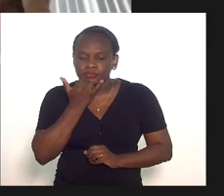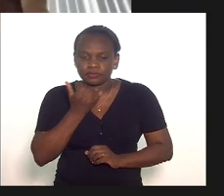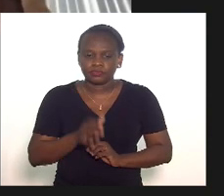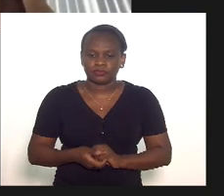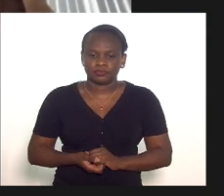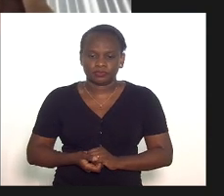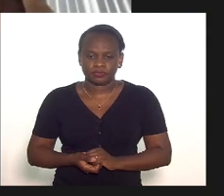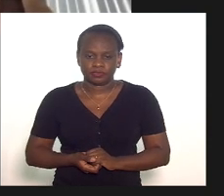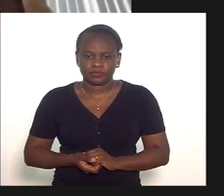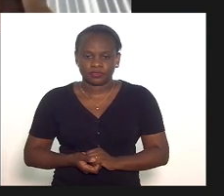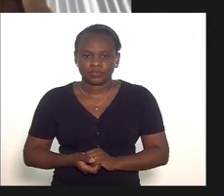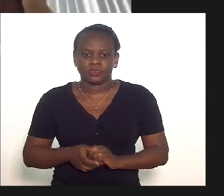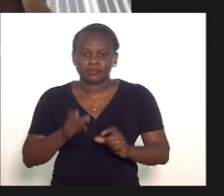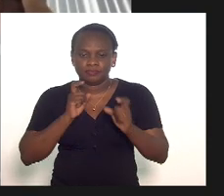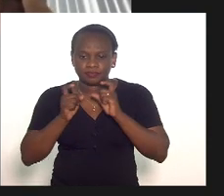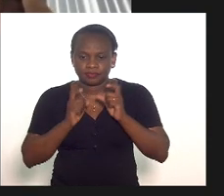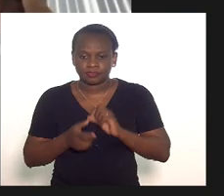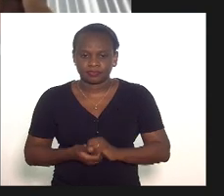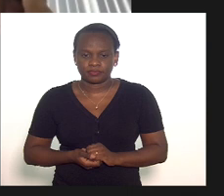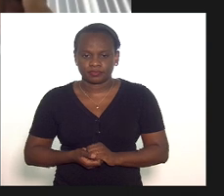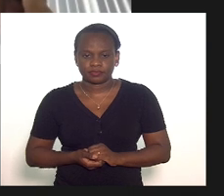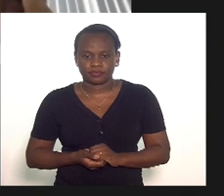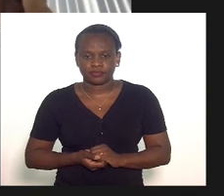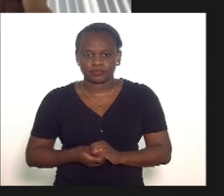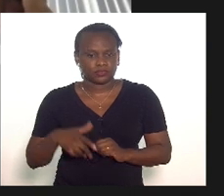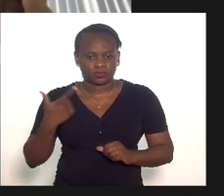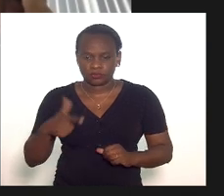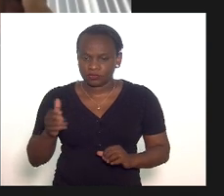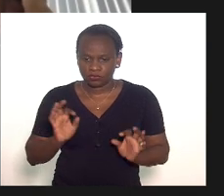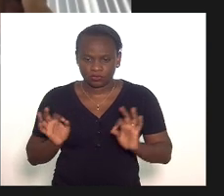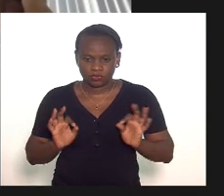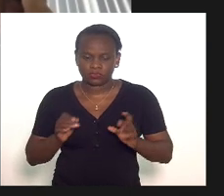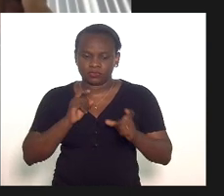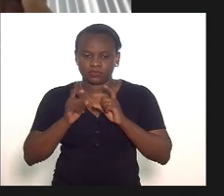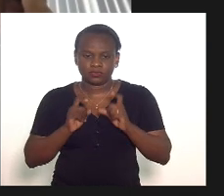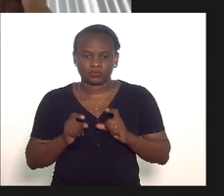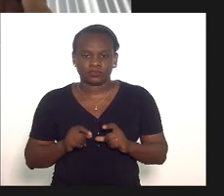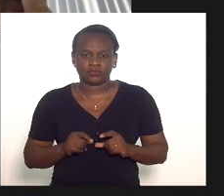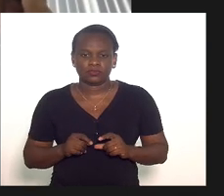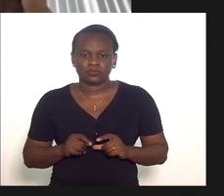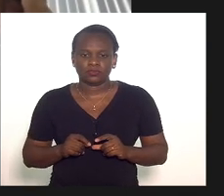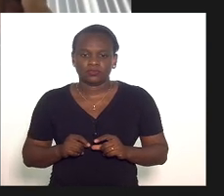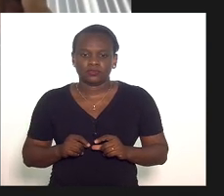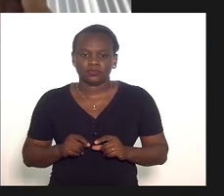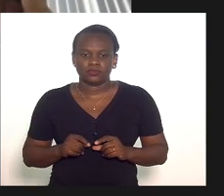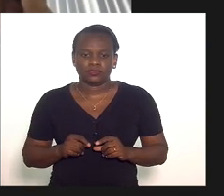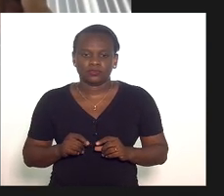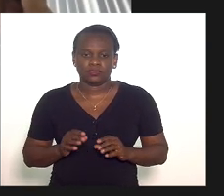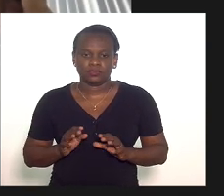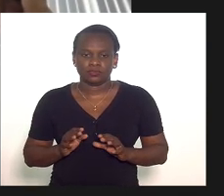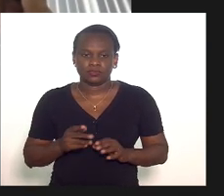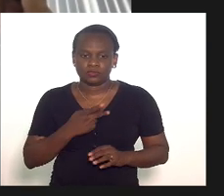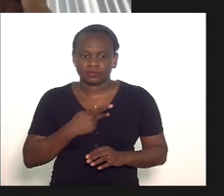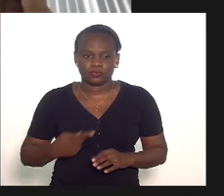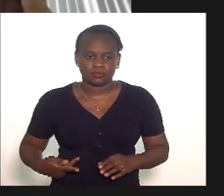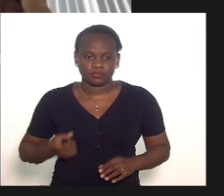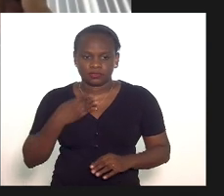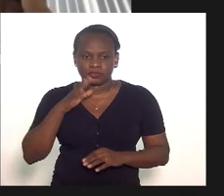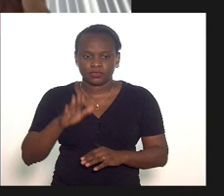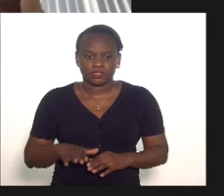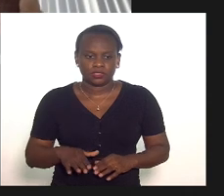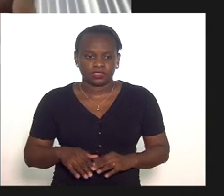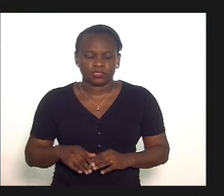em discussão não havendo quem queira discutir presidente presidente boa tarde